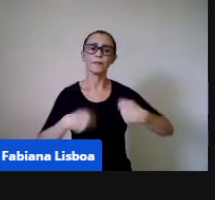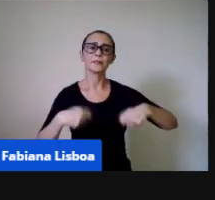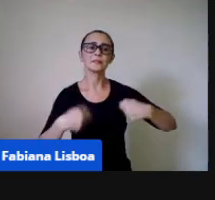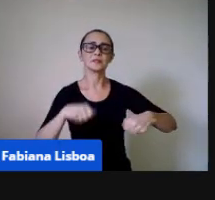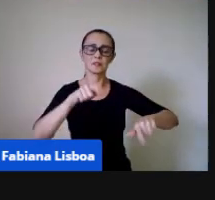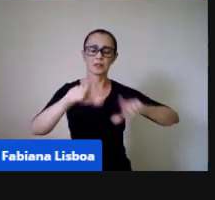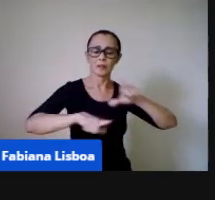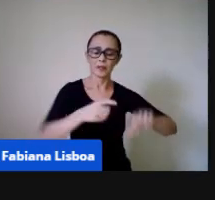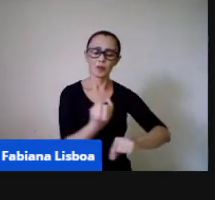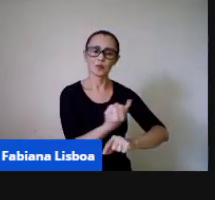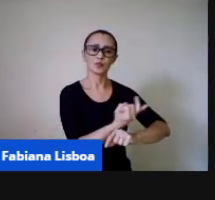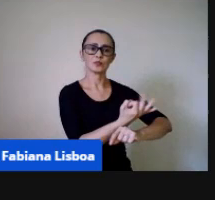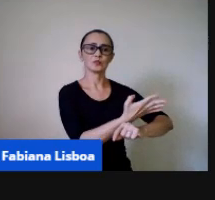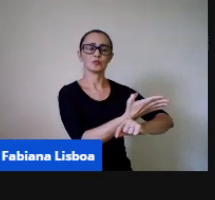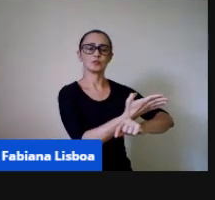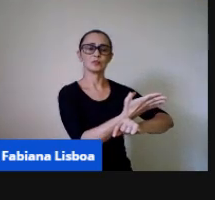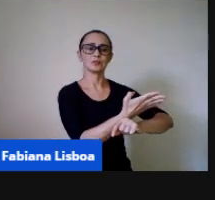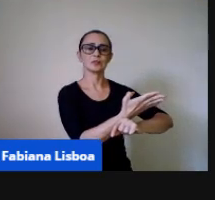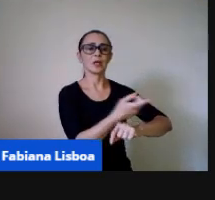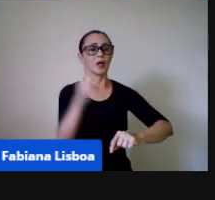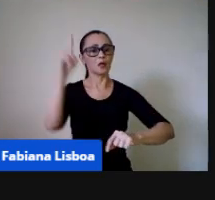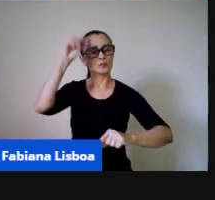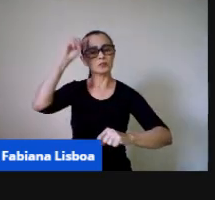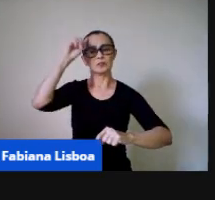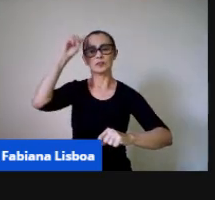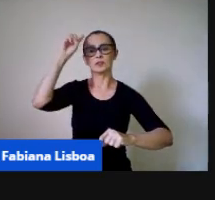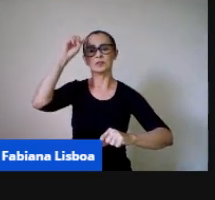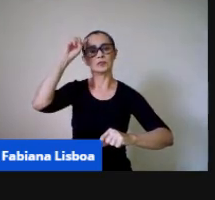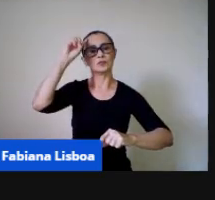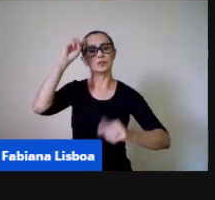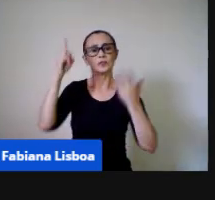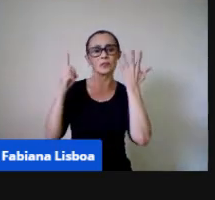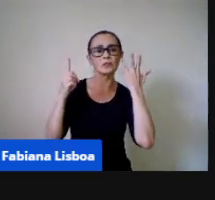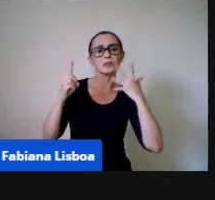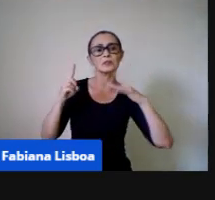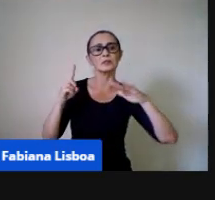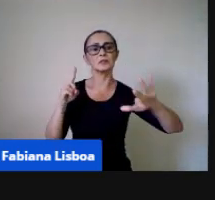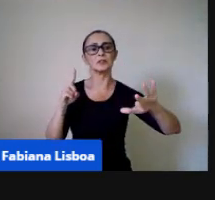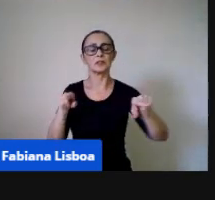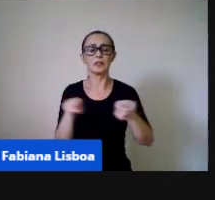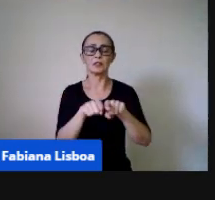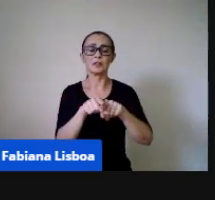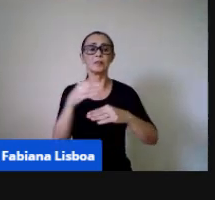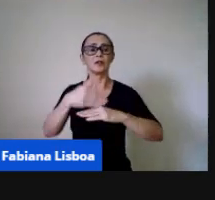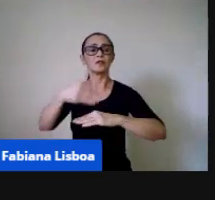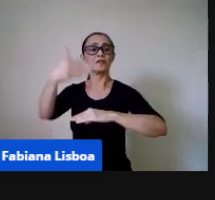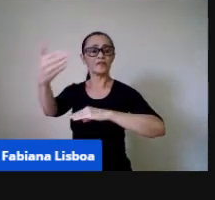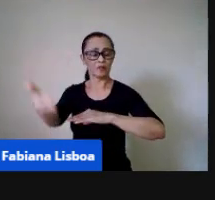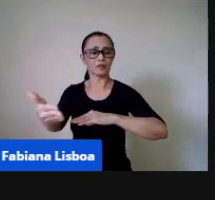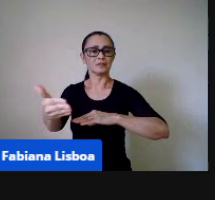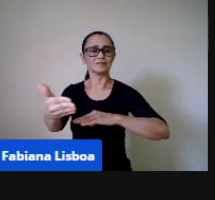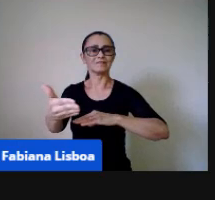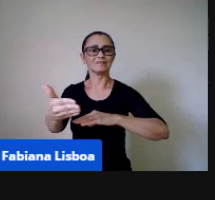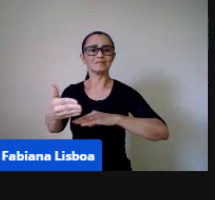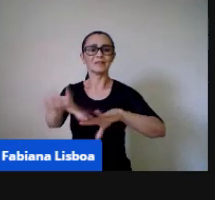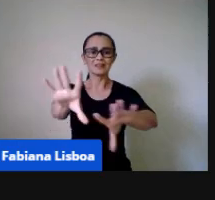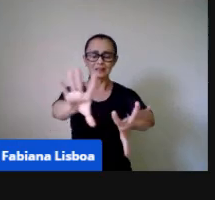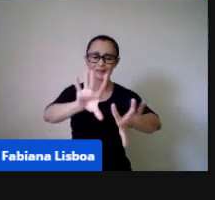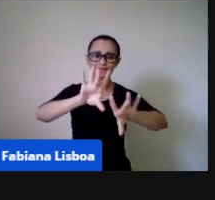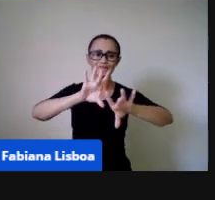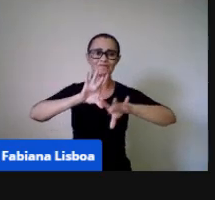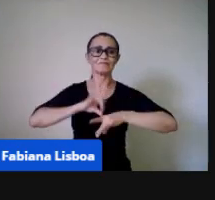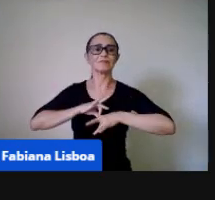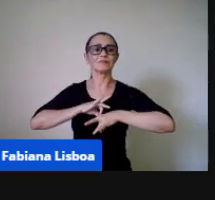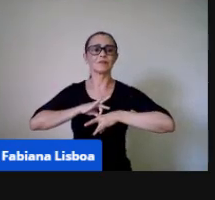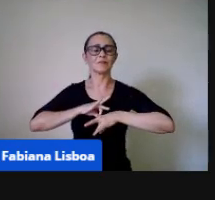números que fazem parte do cotidiano das crianças e fora deles, para que elas se apropriem do trabalho